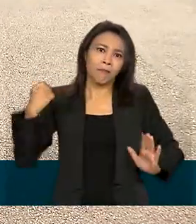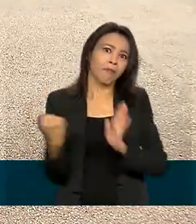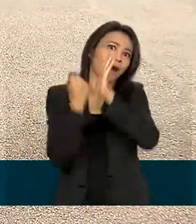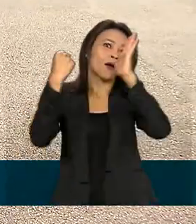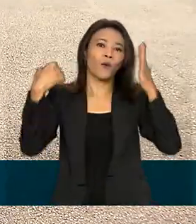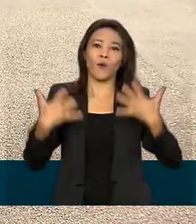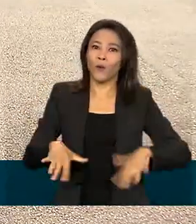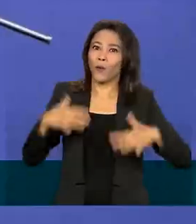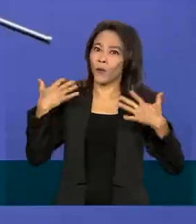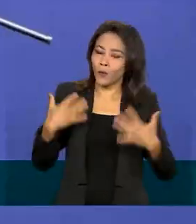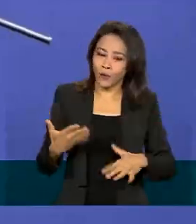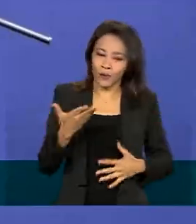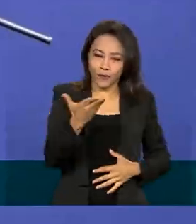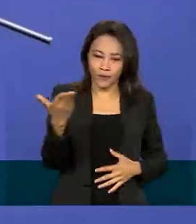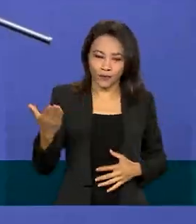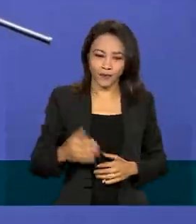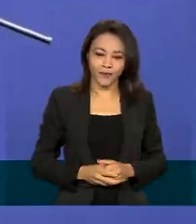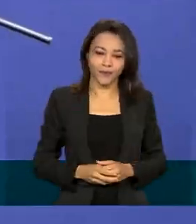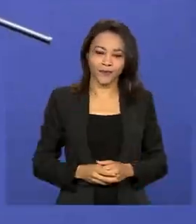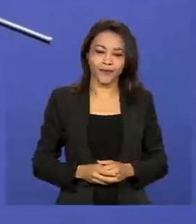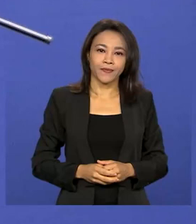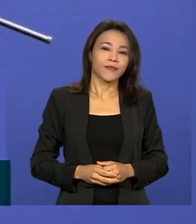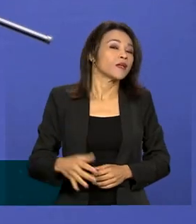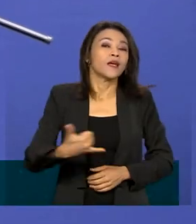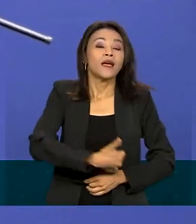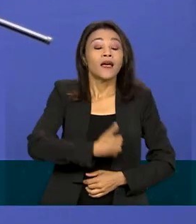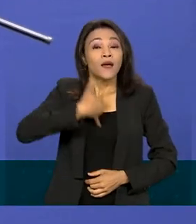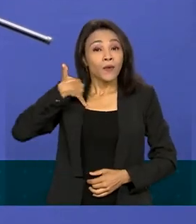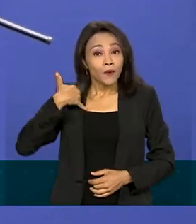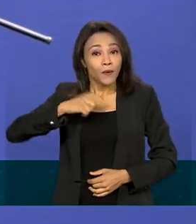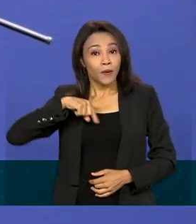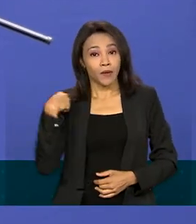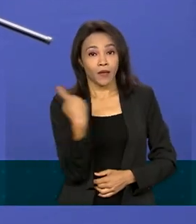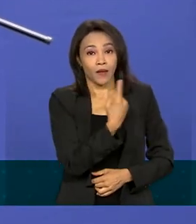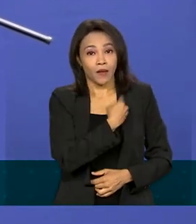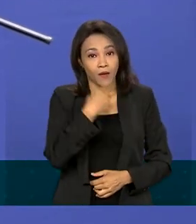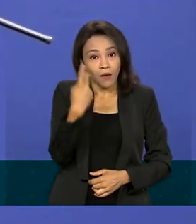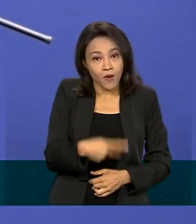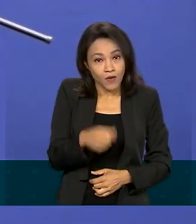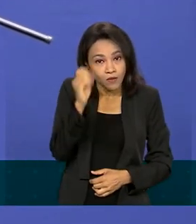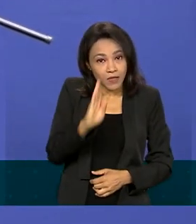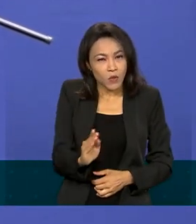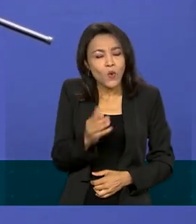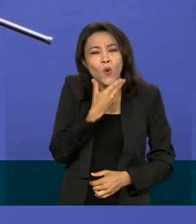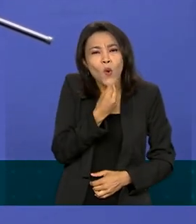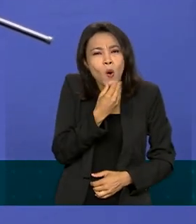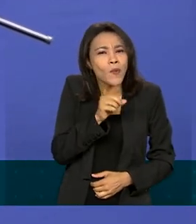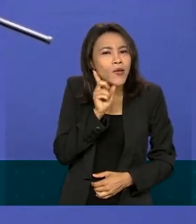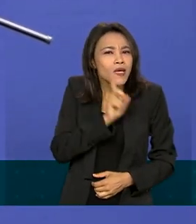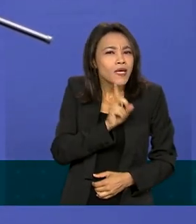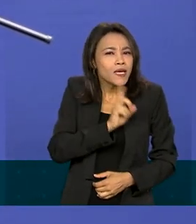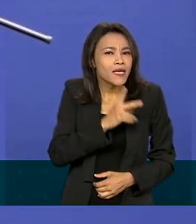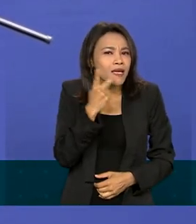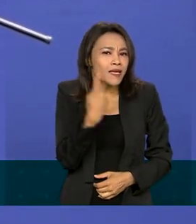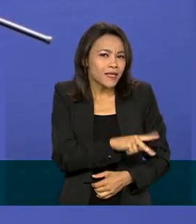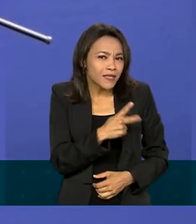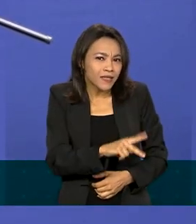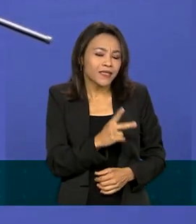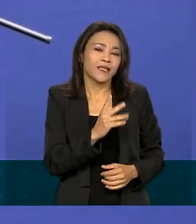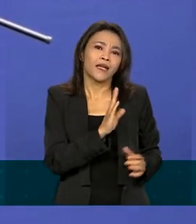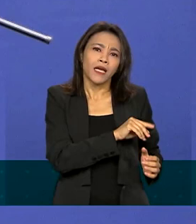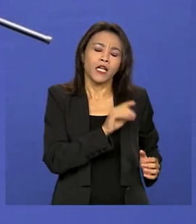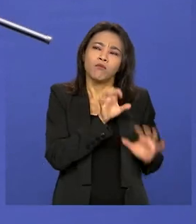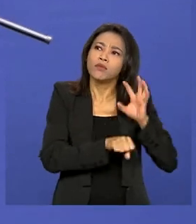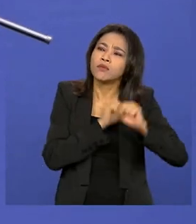feito da história. É motivo de orgulho para nós brasileiros que um mineiro de Cabangu, após anos de busca dos